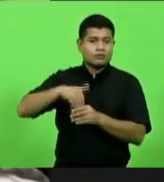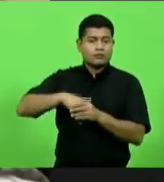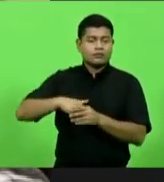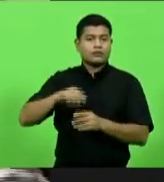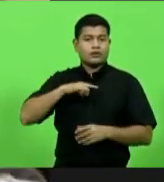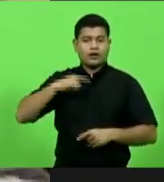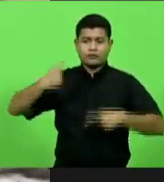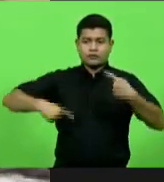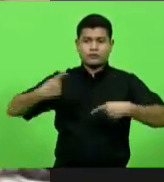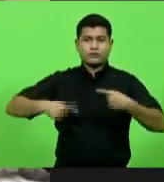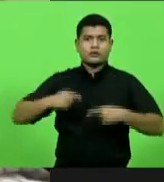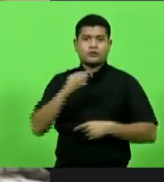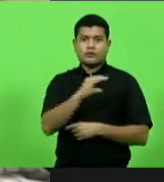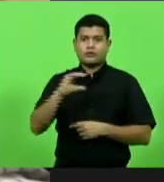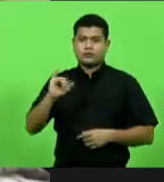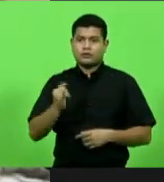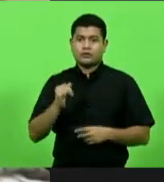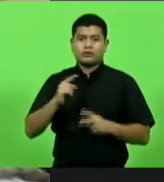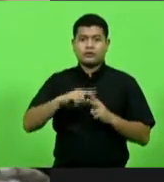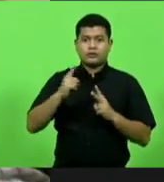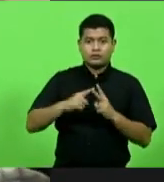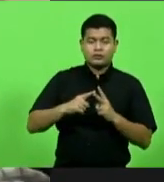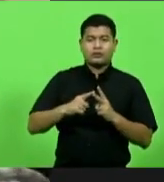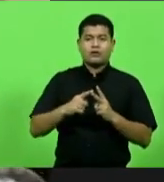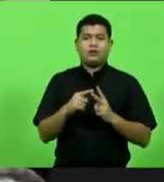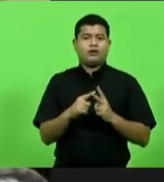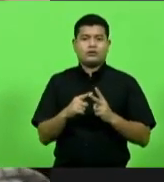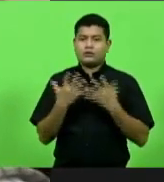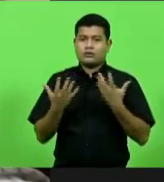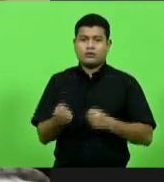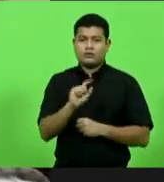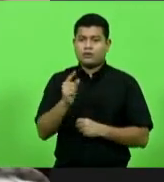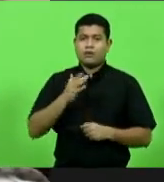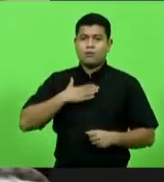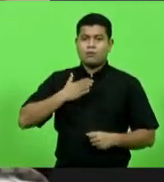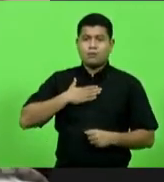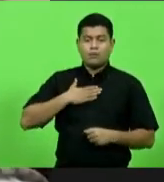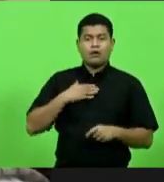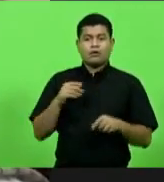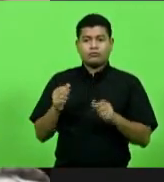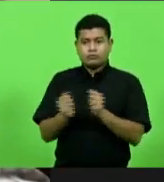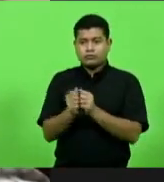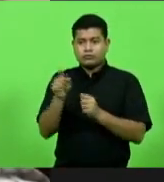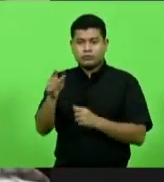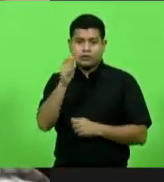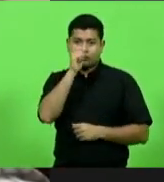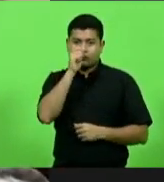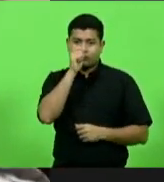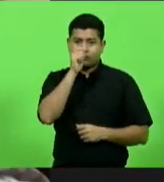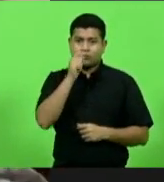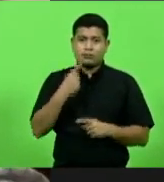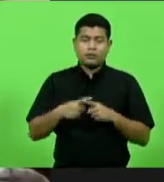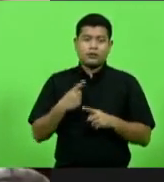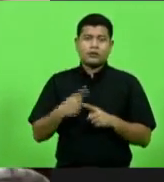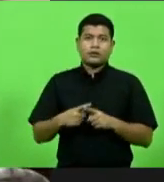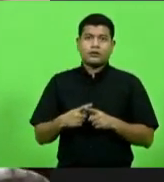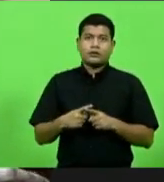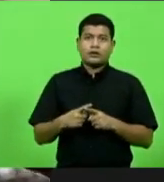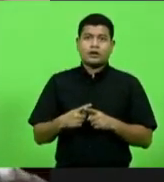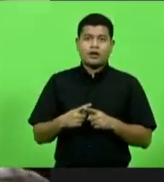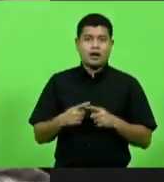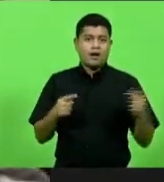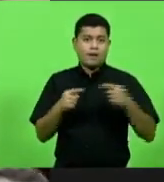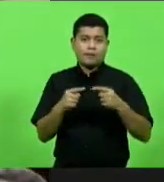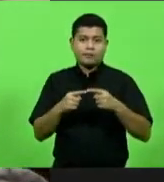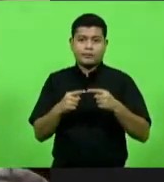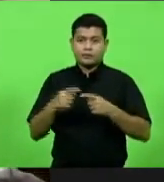CCJ, houve dois votos divergentes, o meu e do deputado João Amin, por razões jurídicas